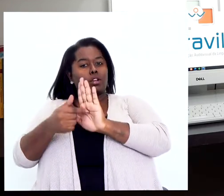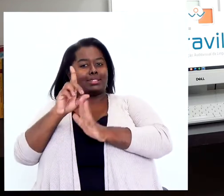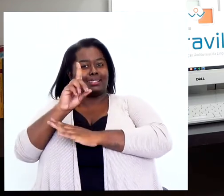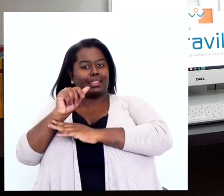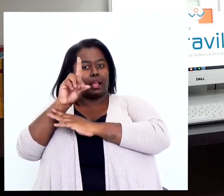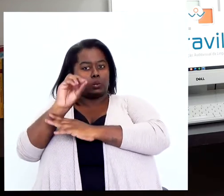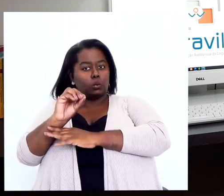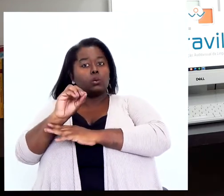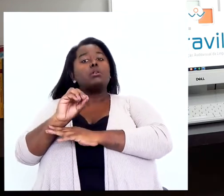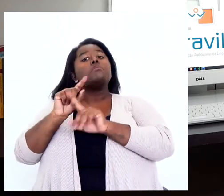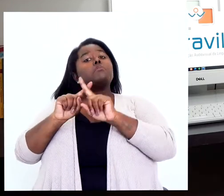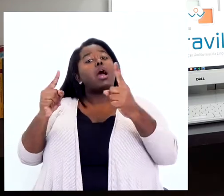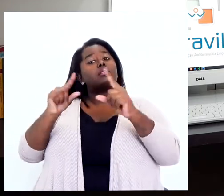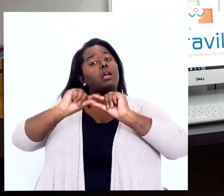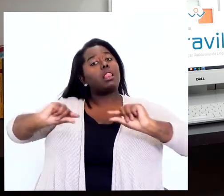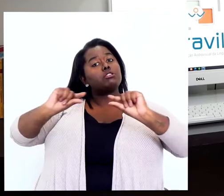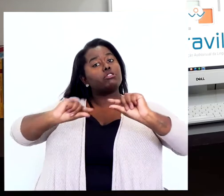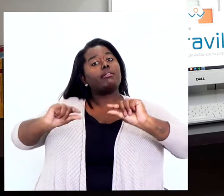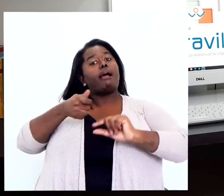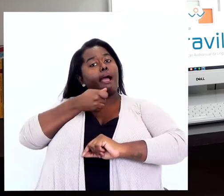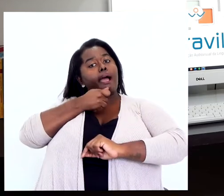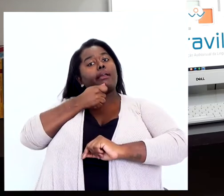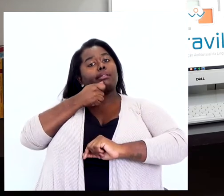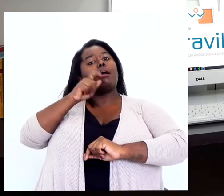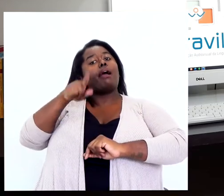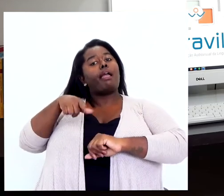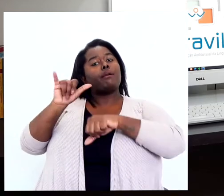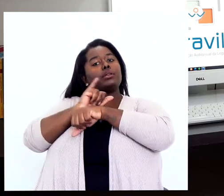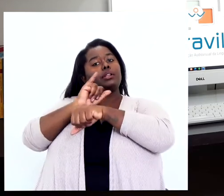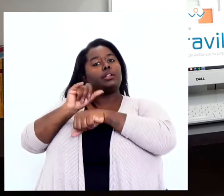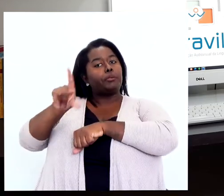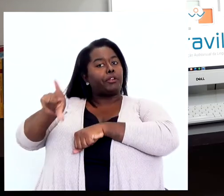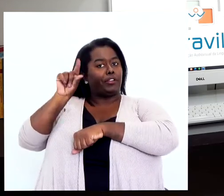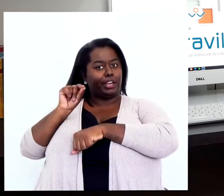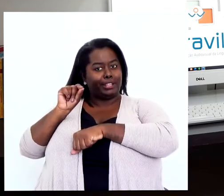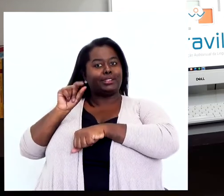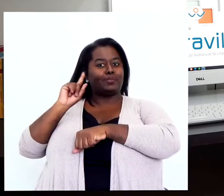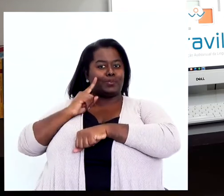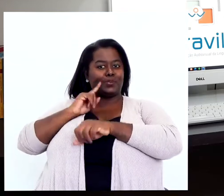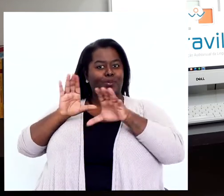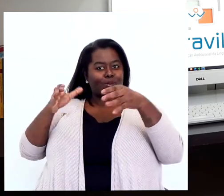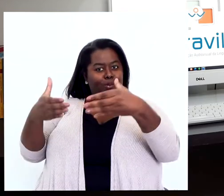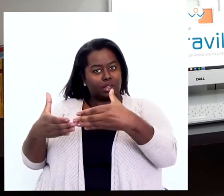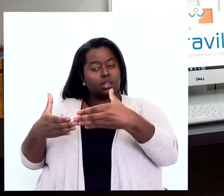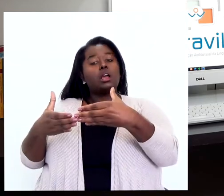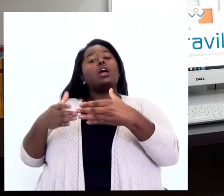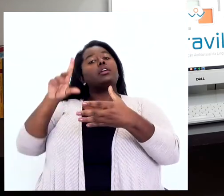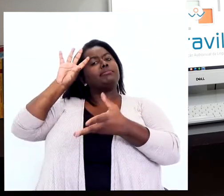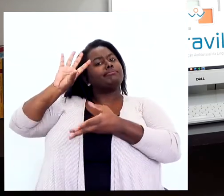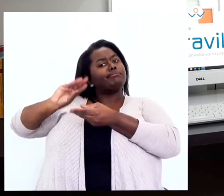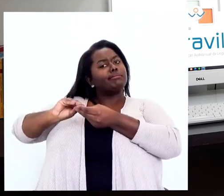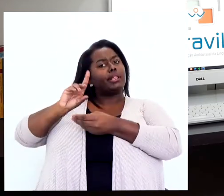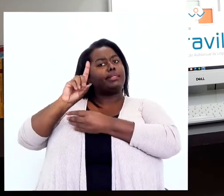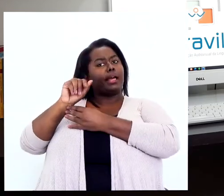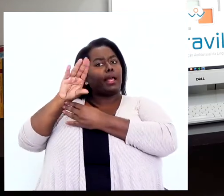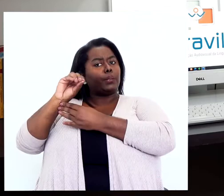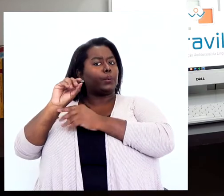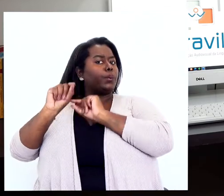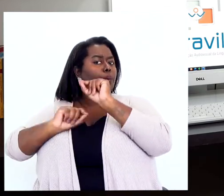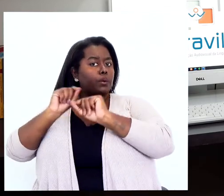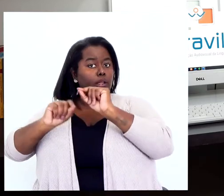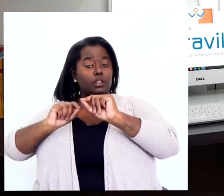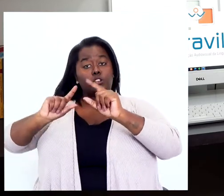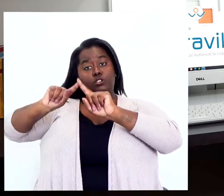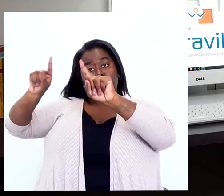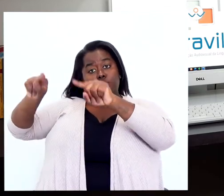legenda em língua portuguesa é o recurso preferido e a nossa discussão e a inferência a partir desse dado é que, como